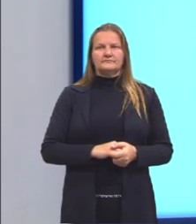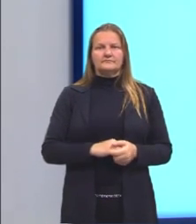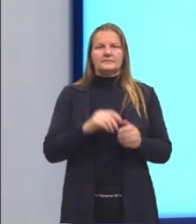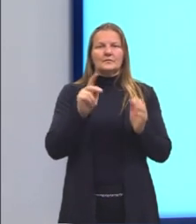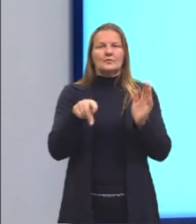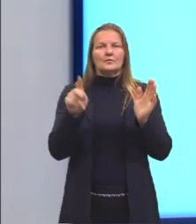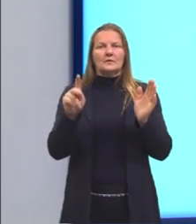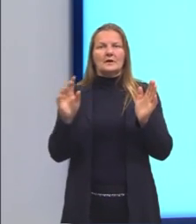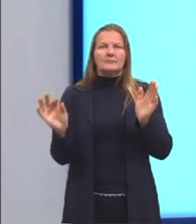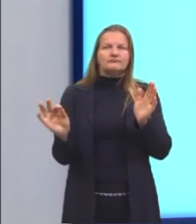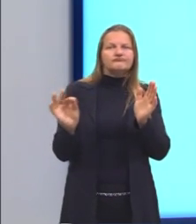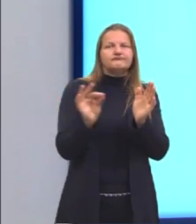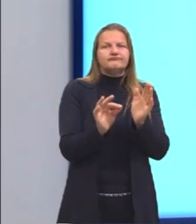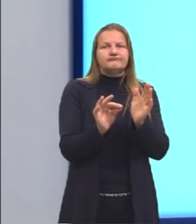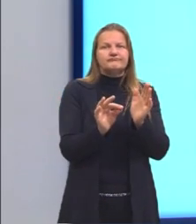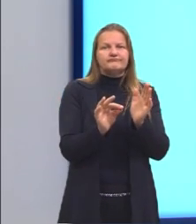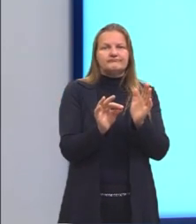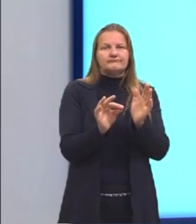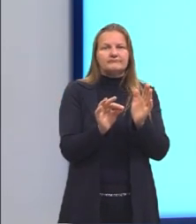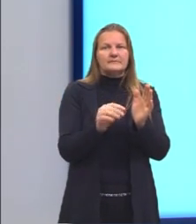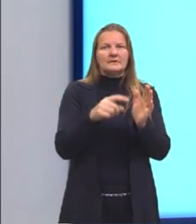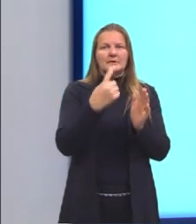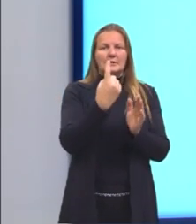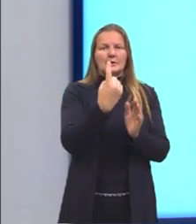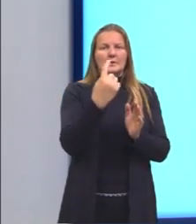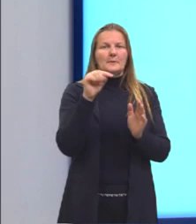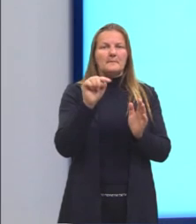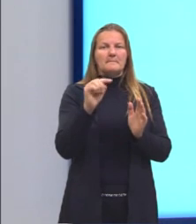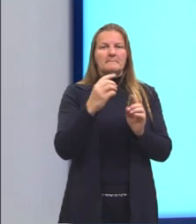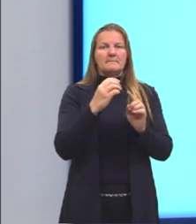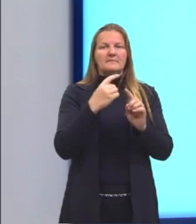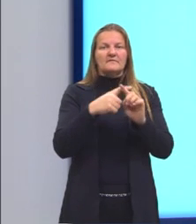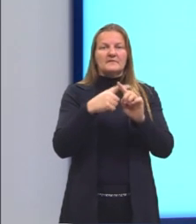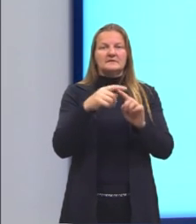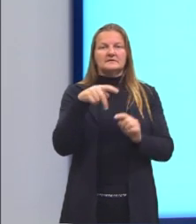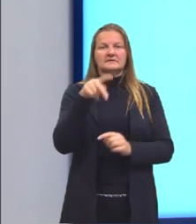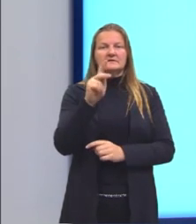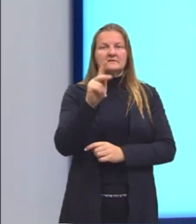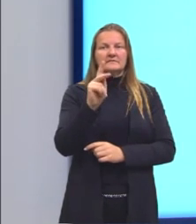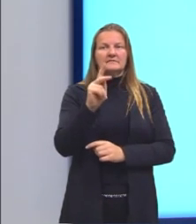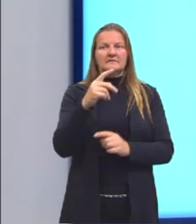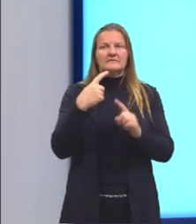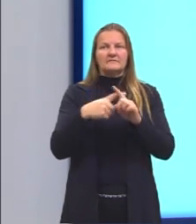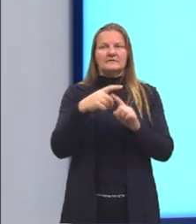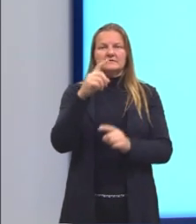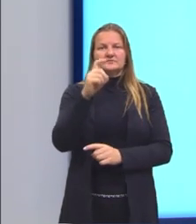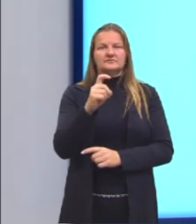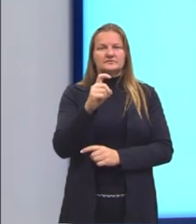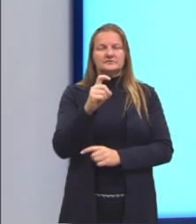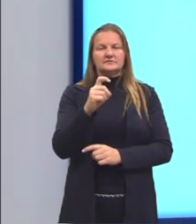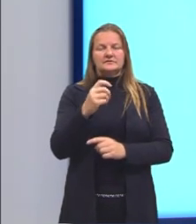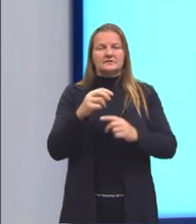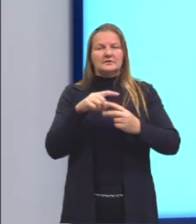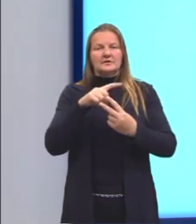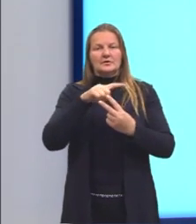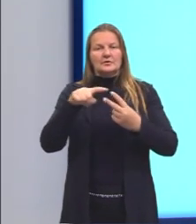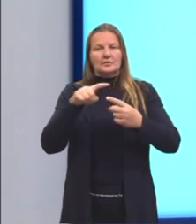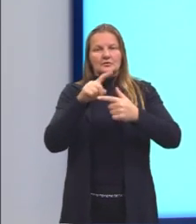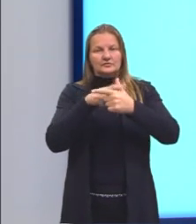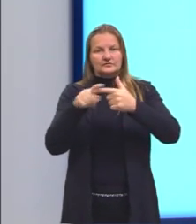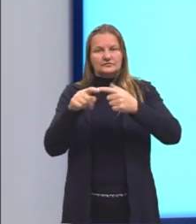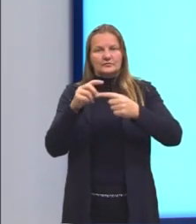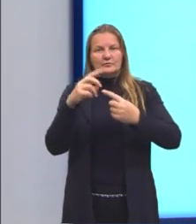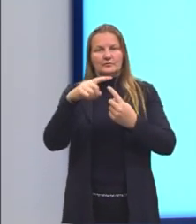o K aqui para frente. Vai ficar mil vezes K, vezes X sobre π, vezes